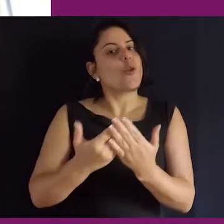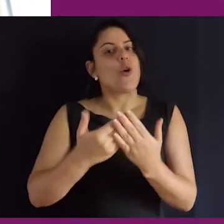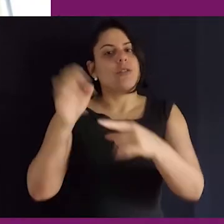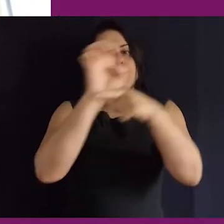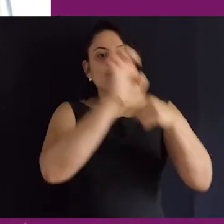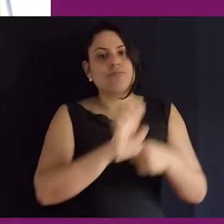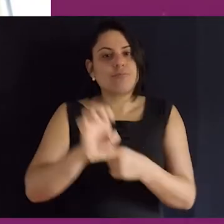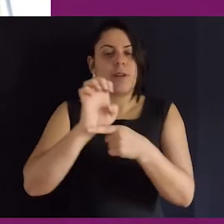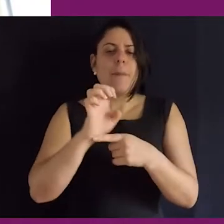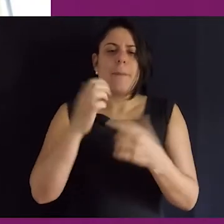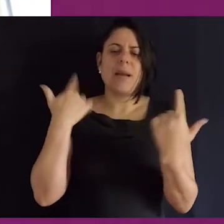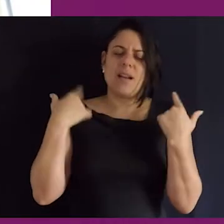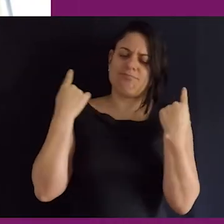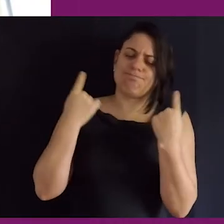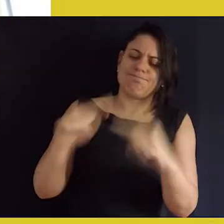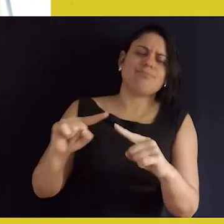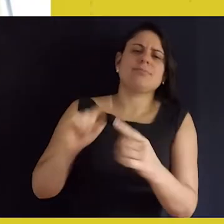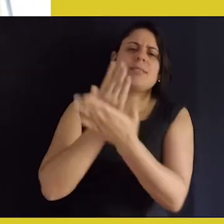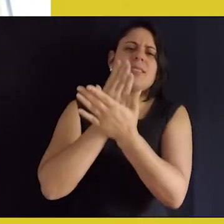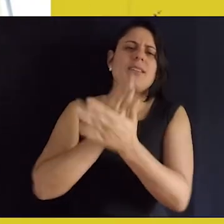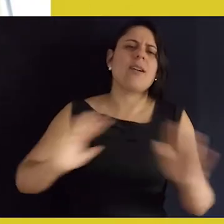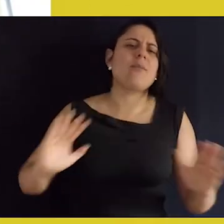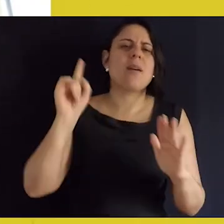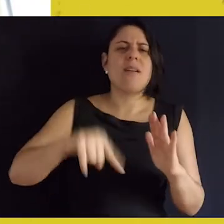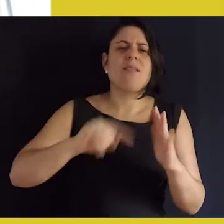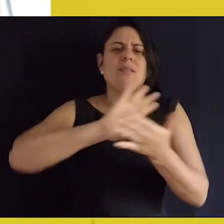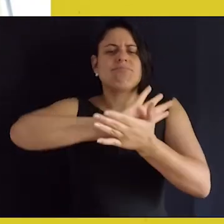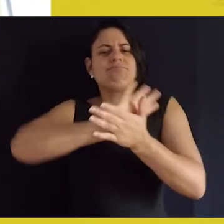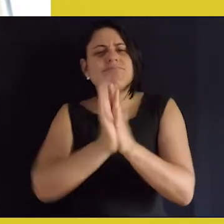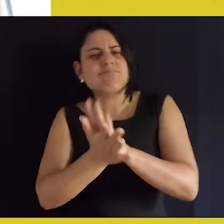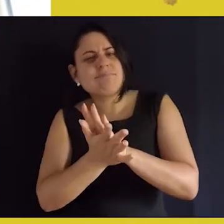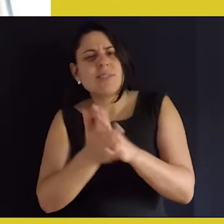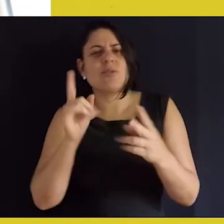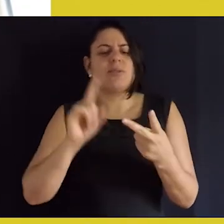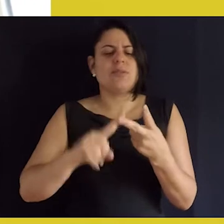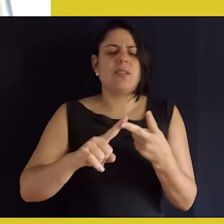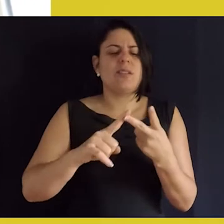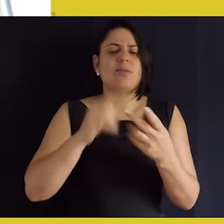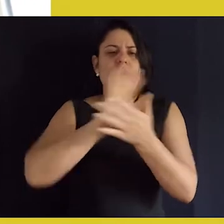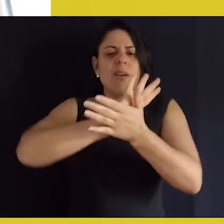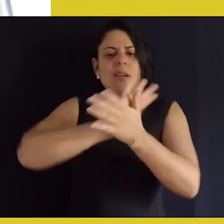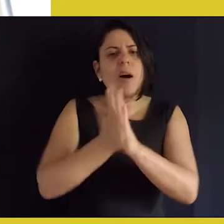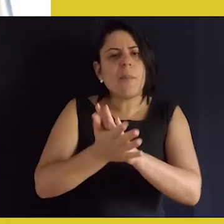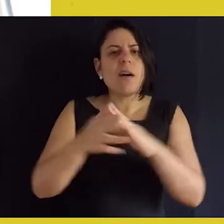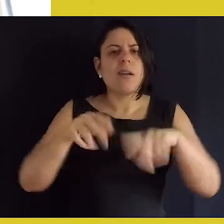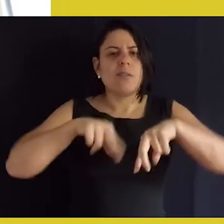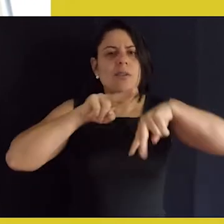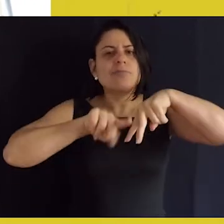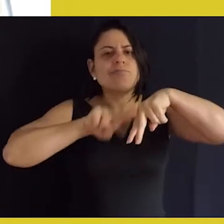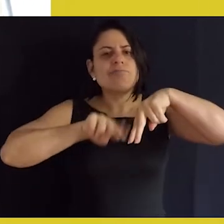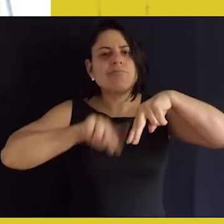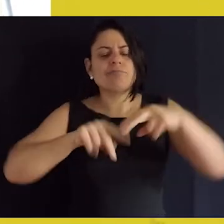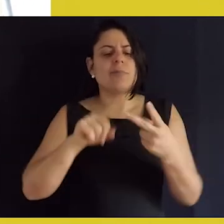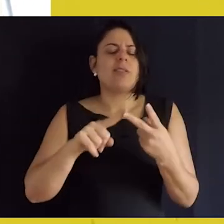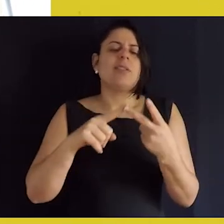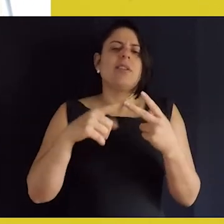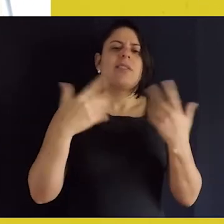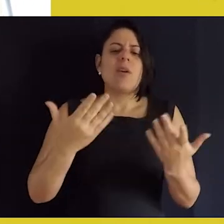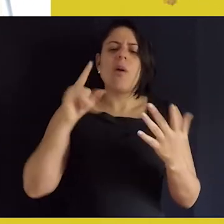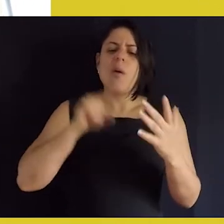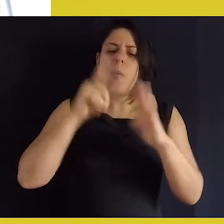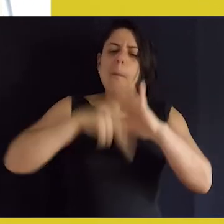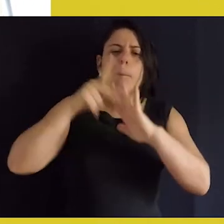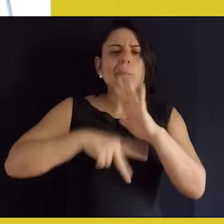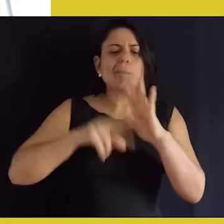pública de educação para combate ao sexismo e ao preconceito dentro das escolas. Esse é um